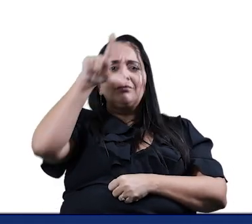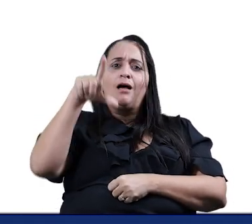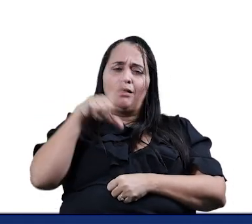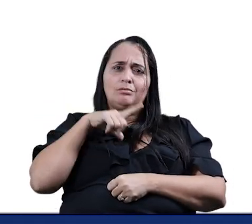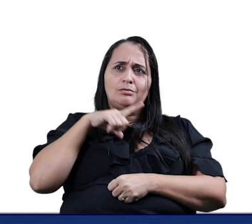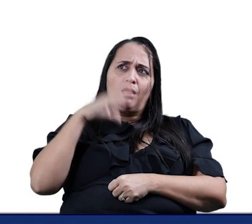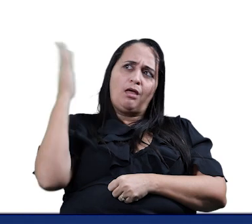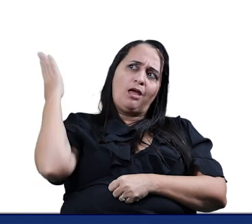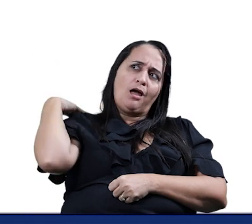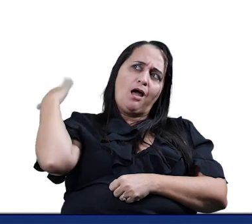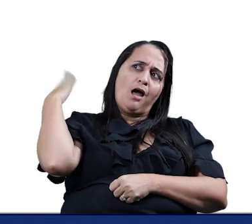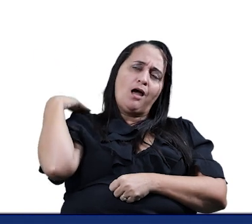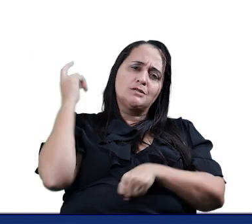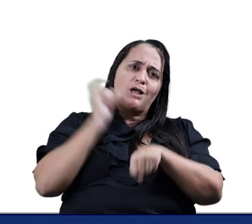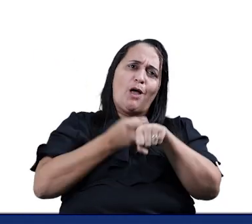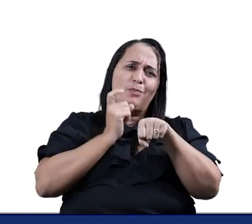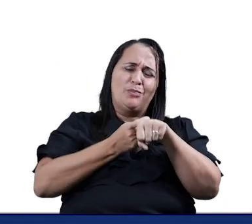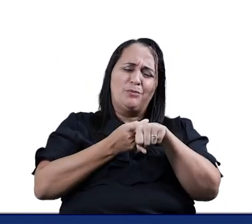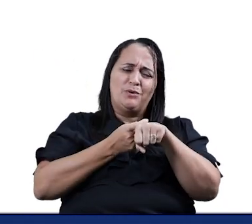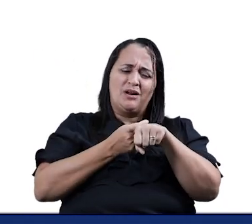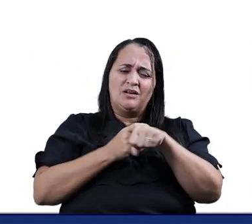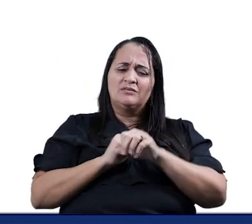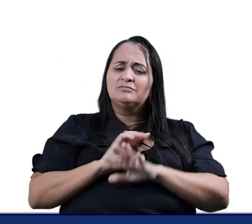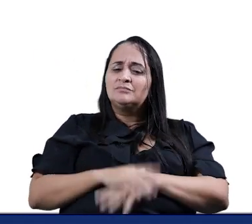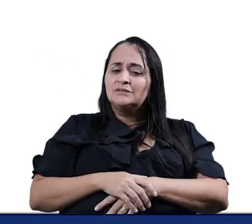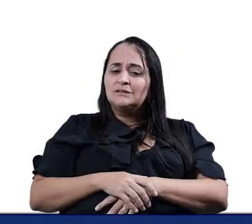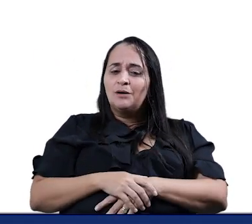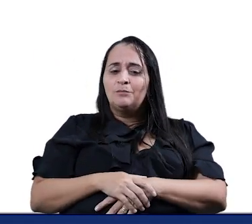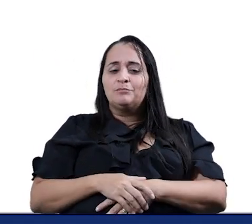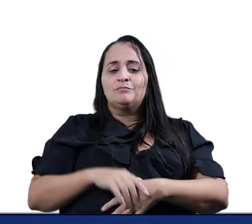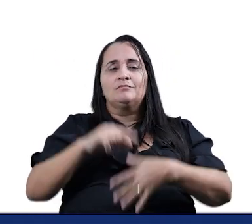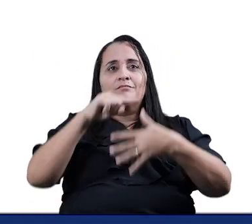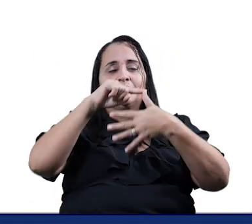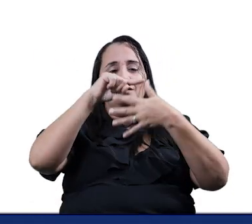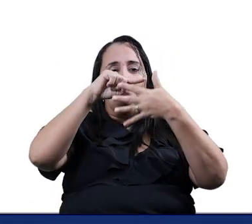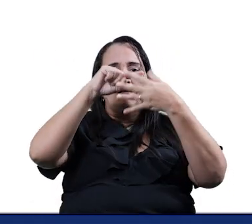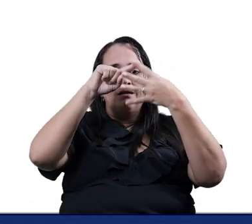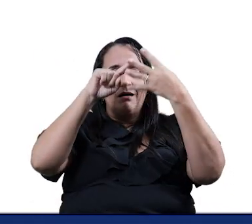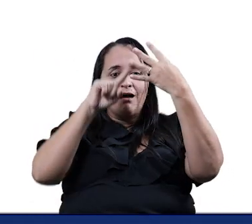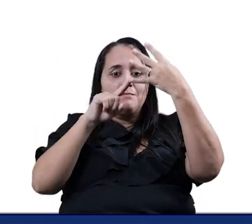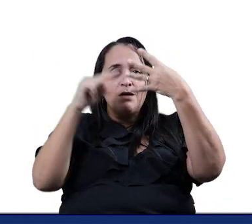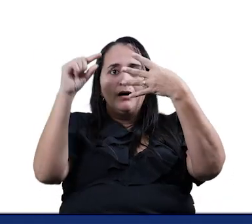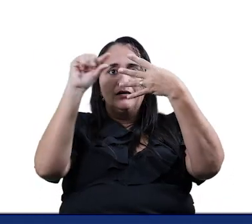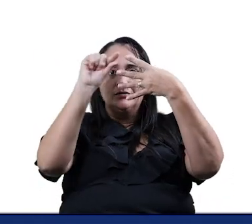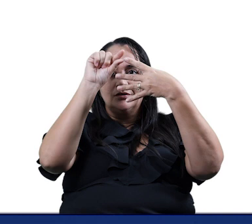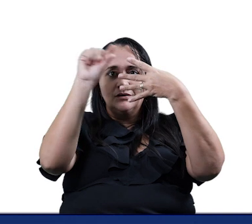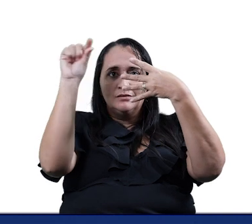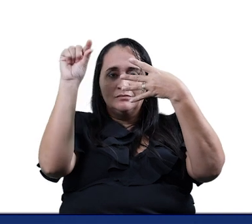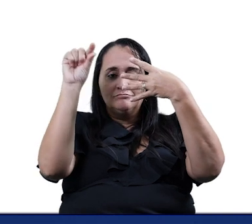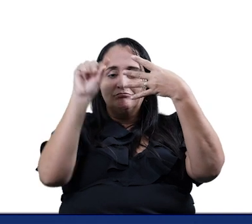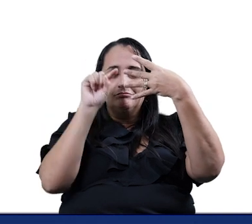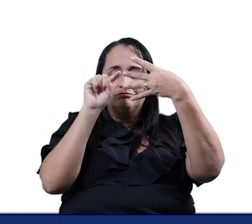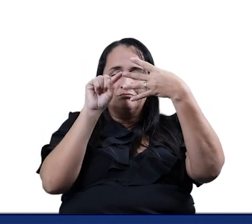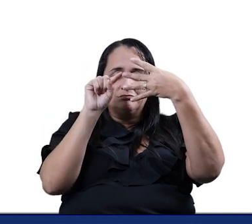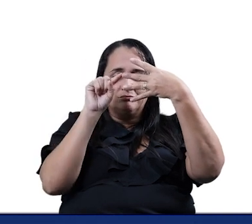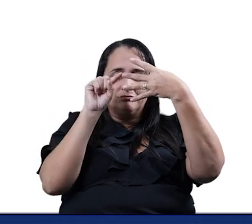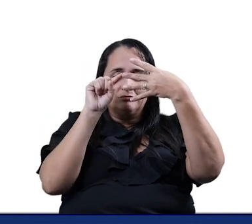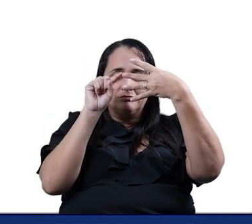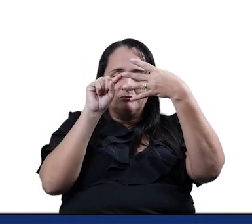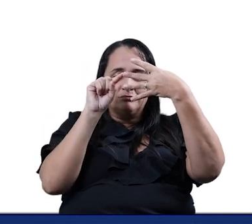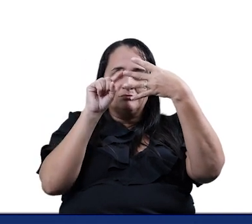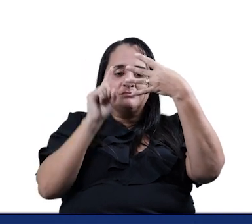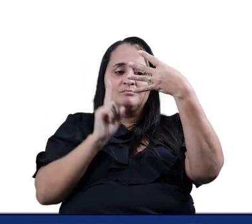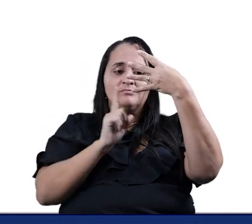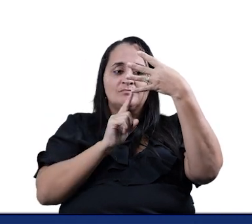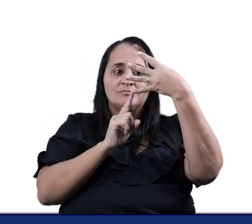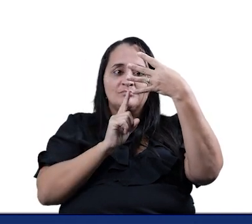Formatura Com a do quarto verso Dura Estão rimando Perceberam? Destacado